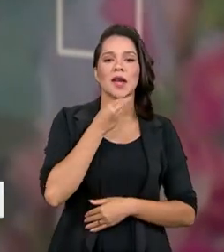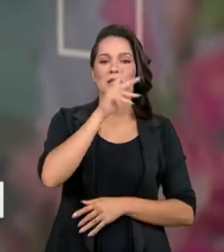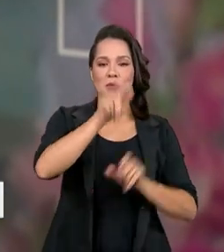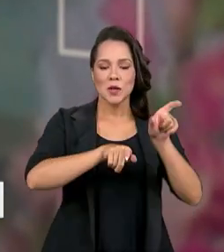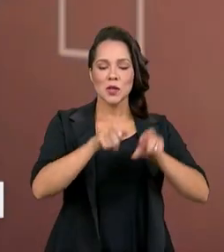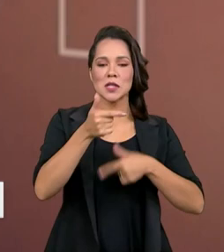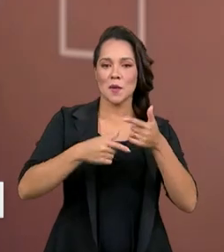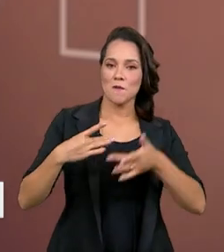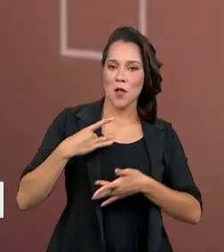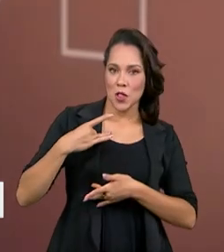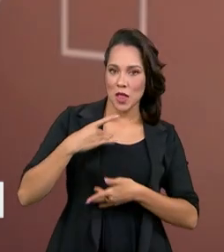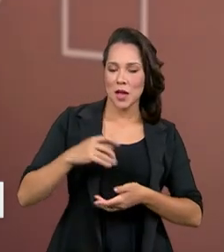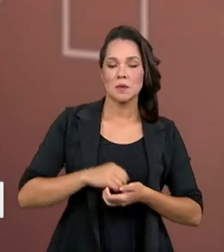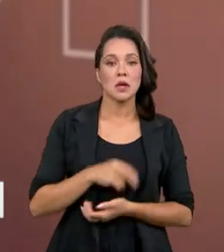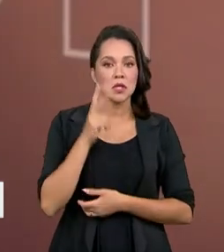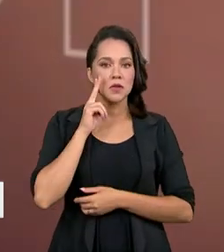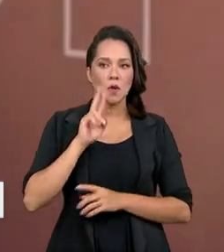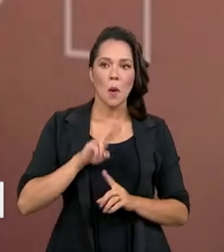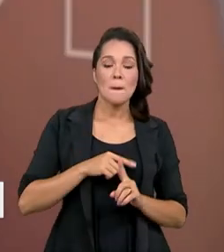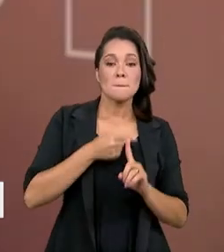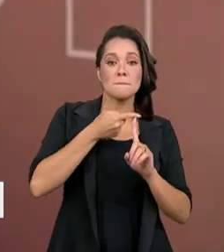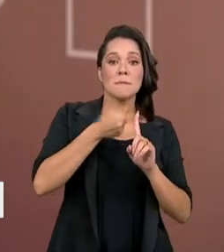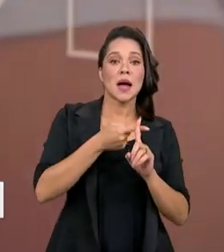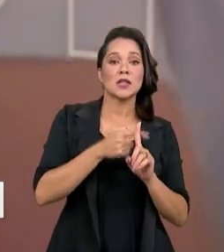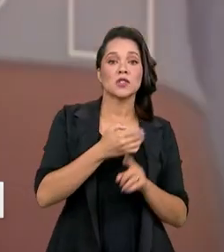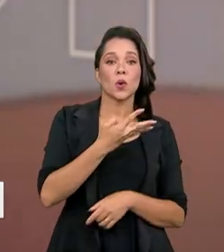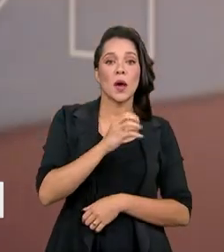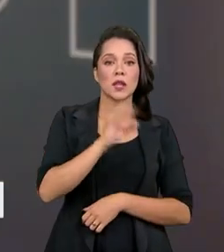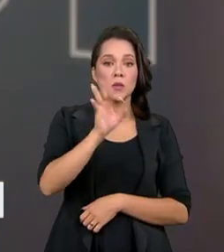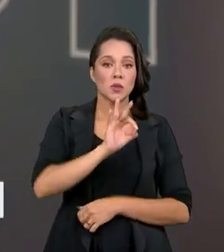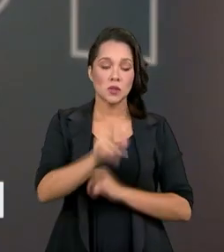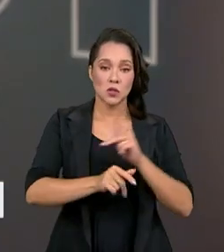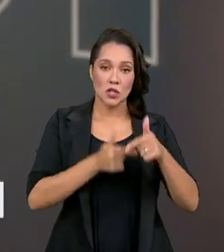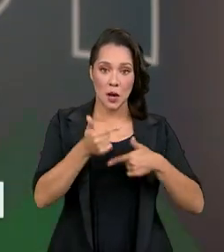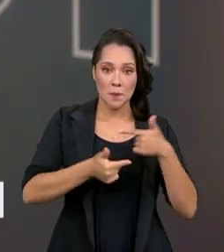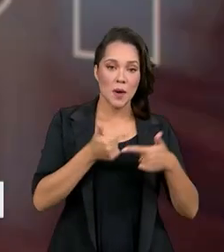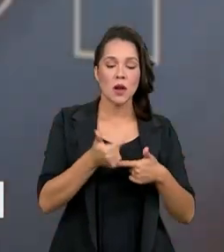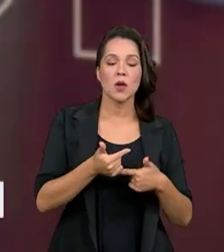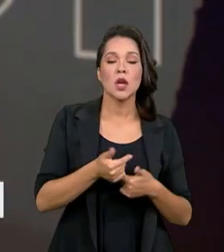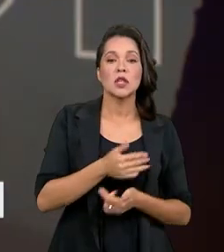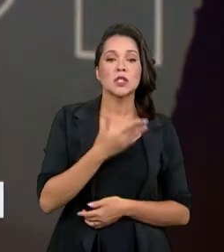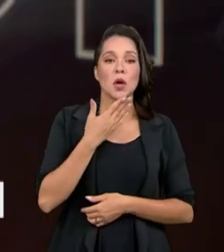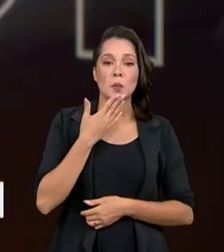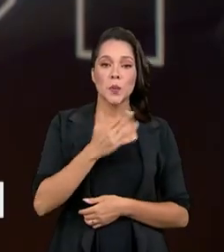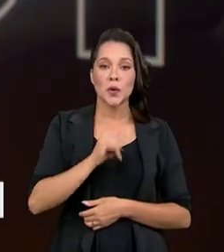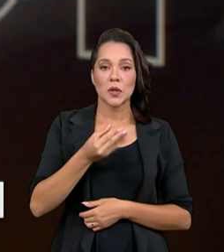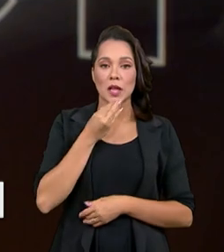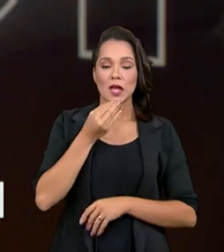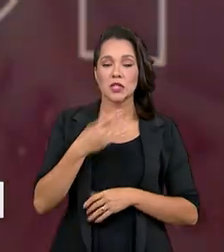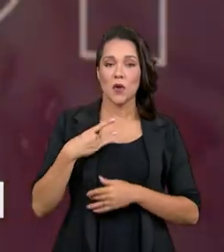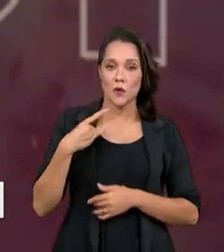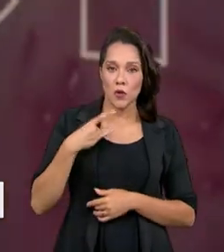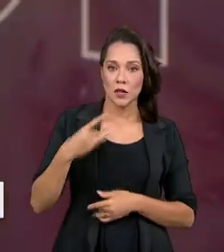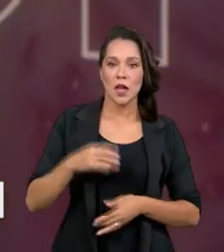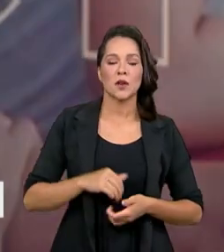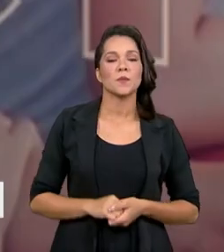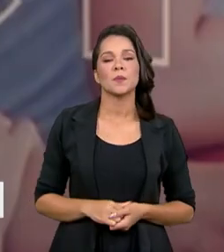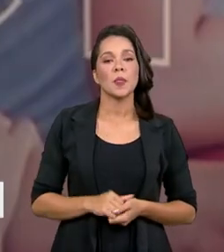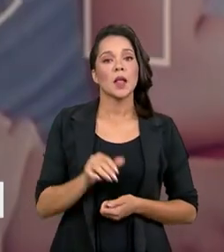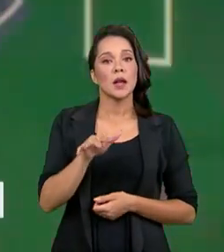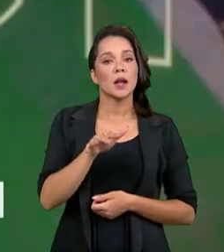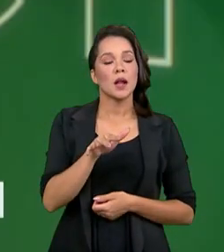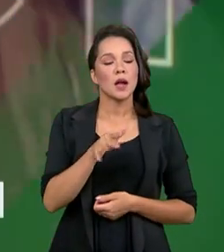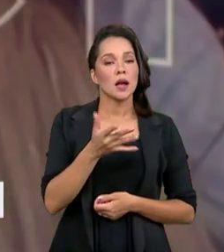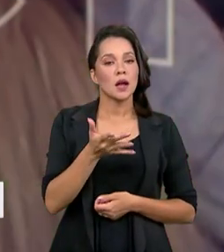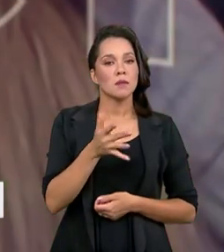voluntariado. Nós vimos um acréscimo de mais de 40% de atividades de oferta de oportunidade de voluntariado por partes